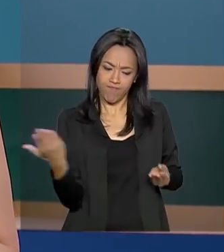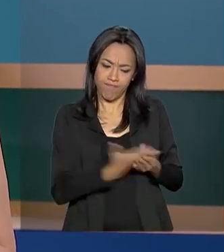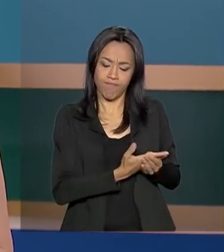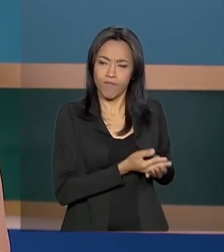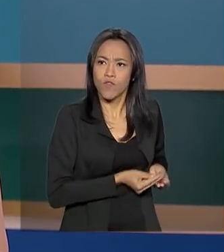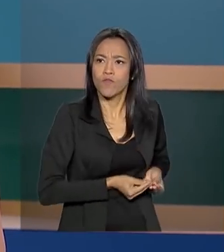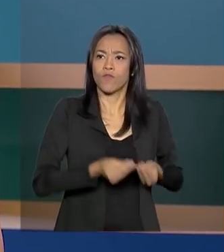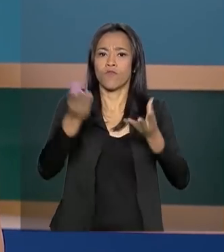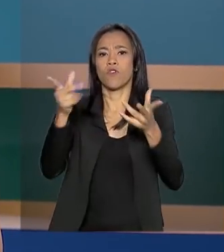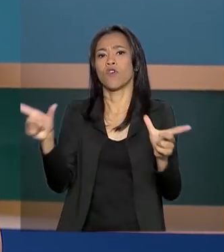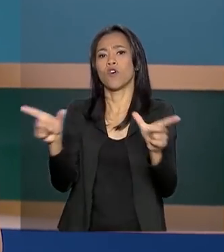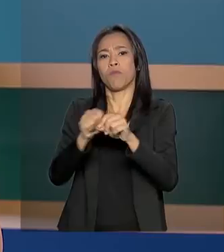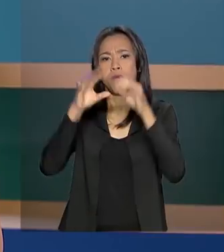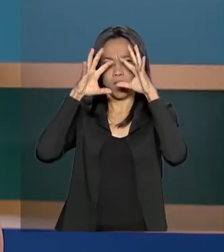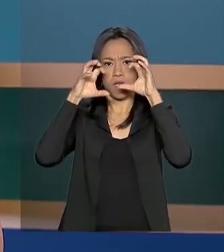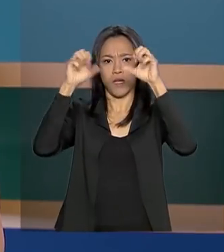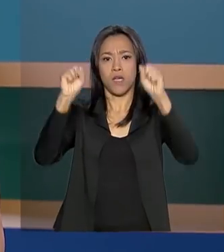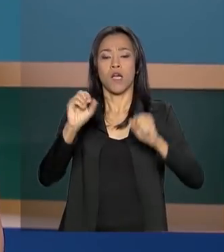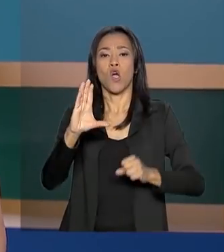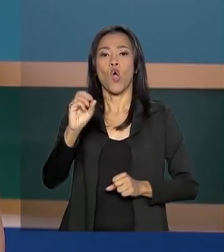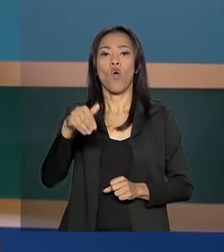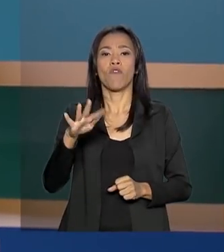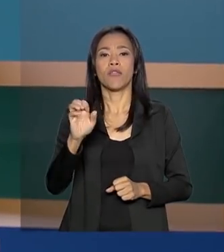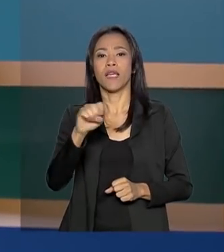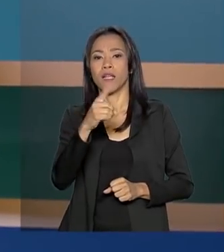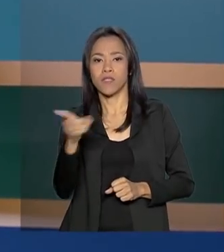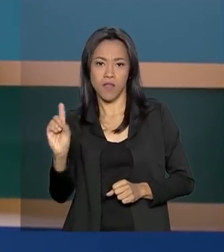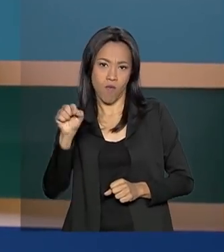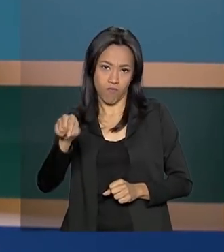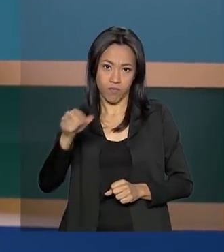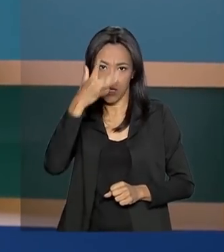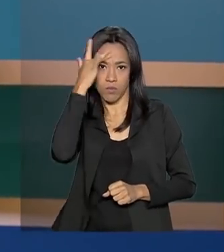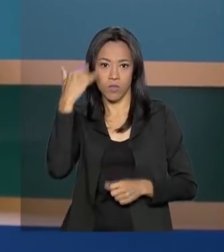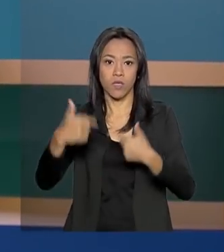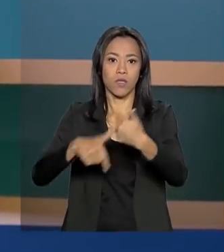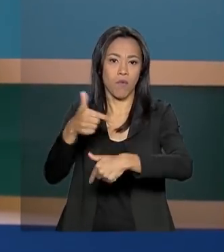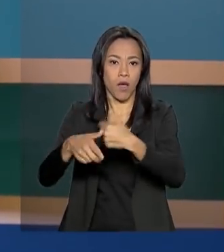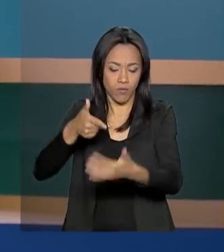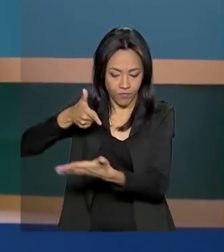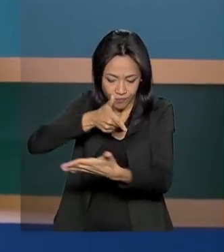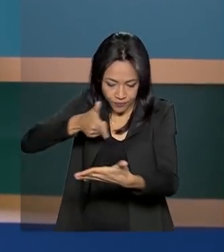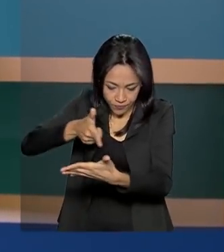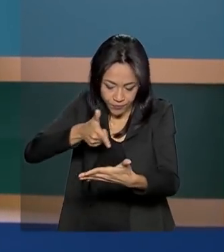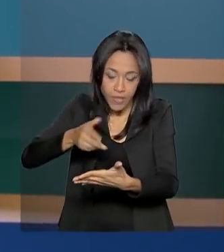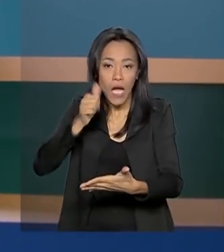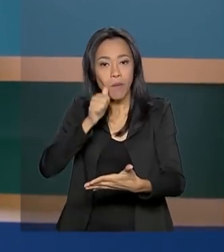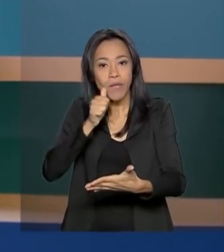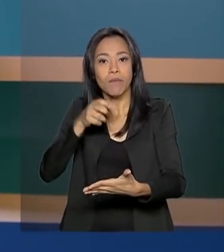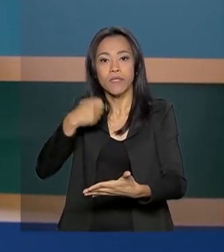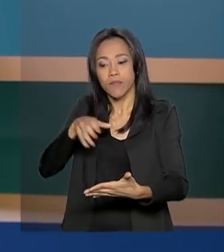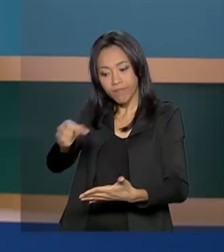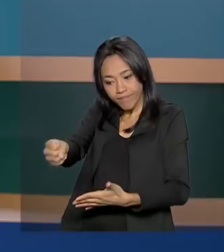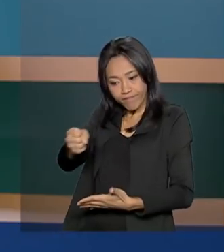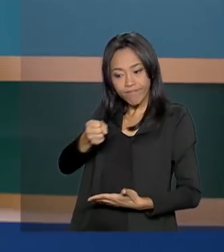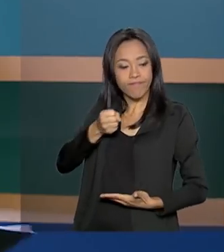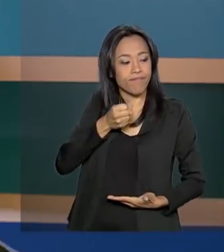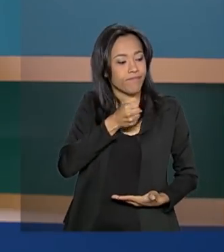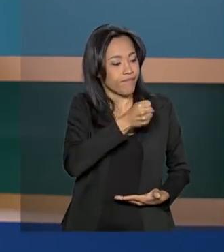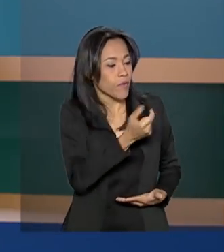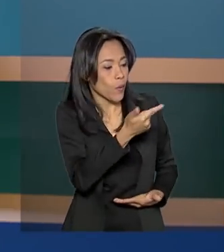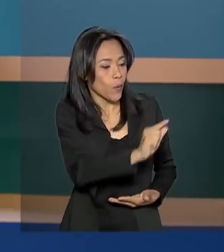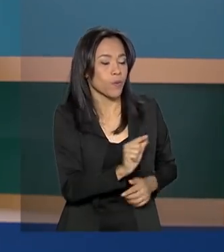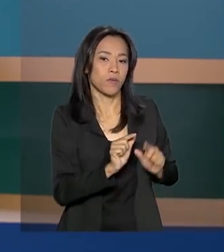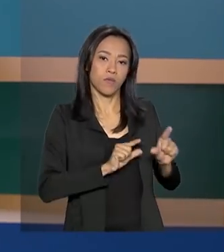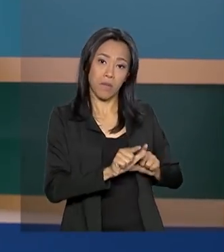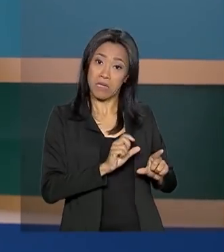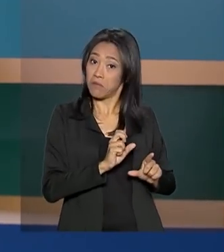Confederação Nacional dos Trabalhadores Metalúrgicos. Com a decisão, nesses casos, a mulher deve ser realocada para outro tipo de serviço. E